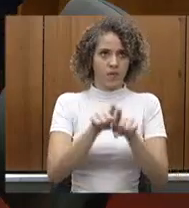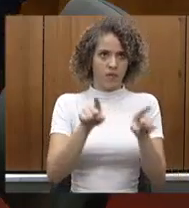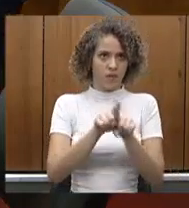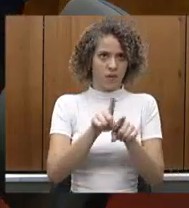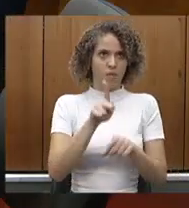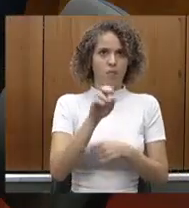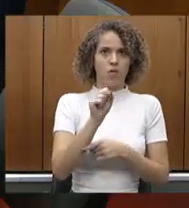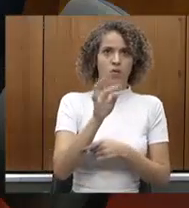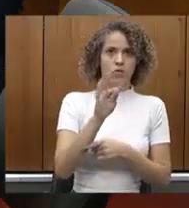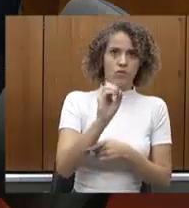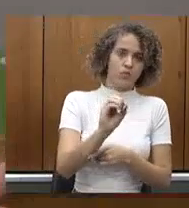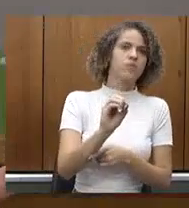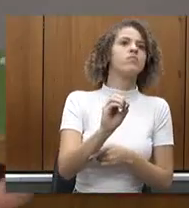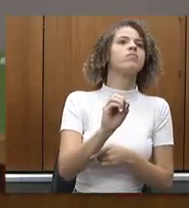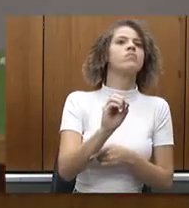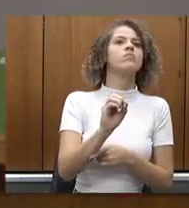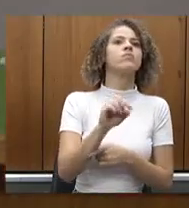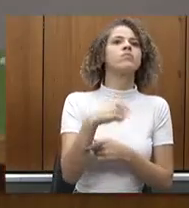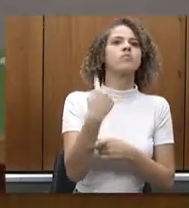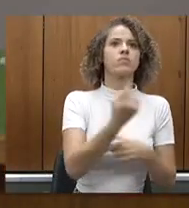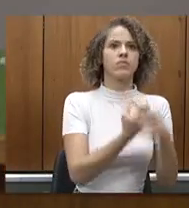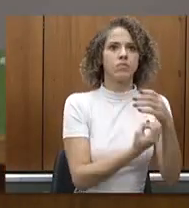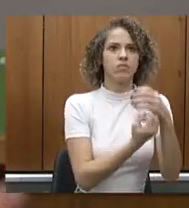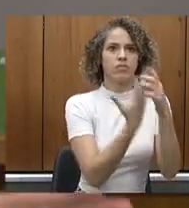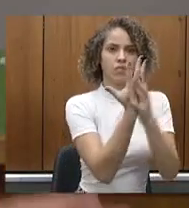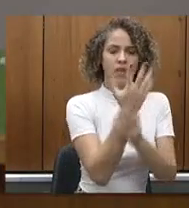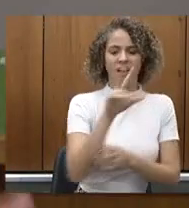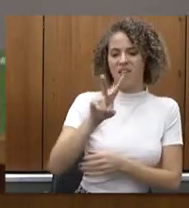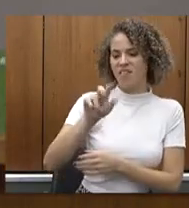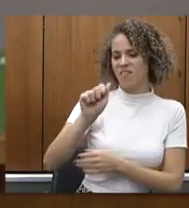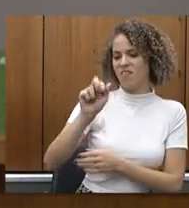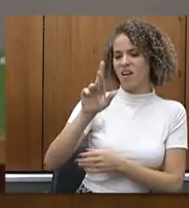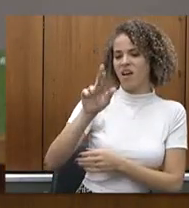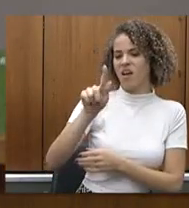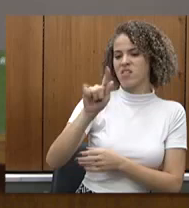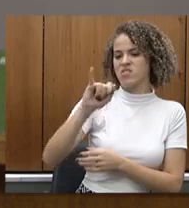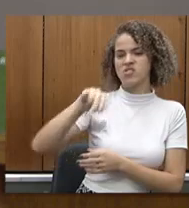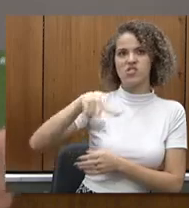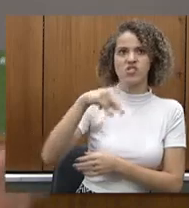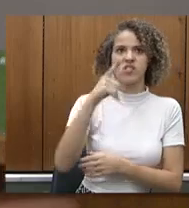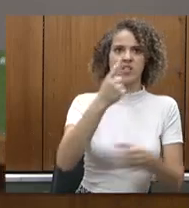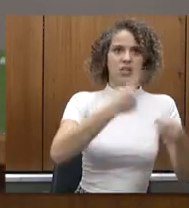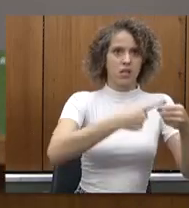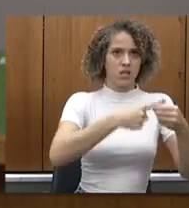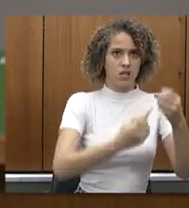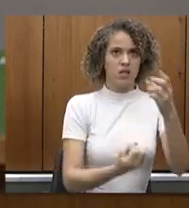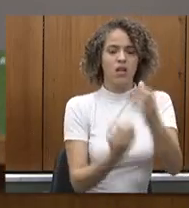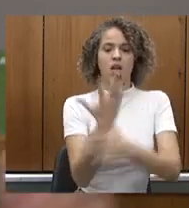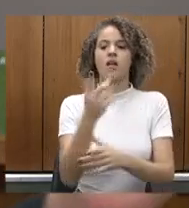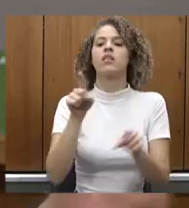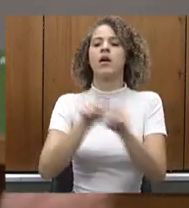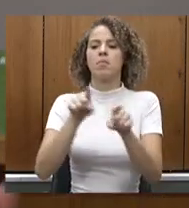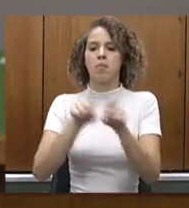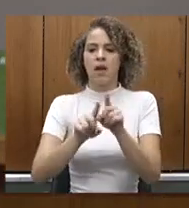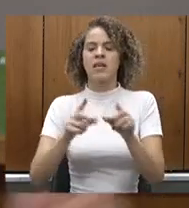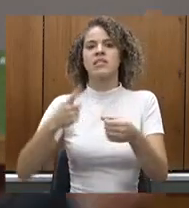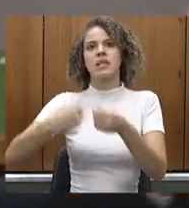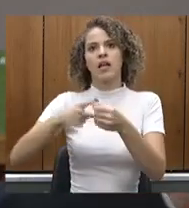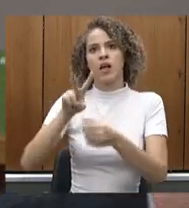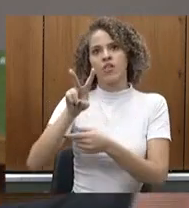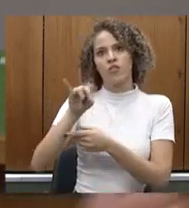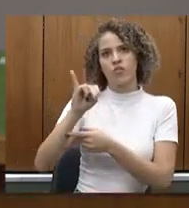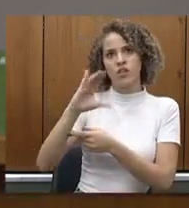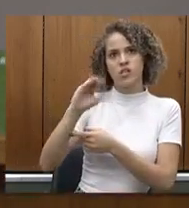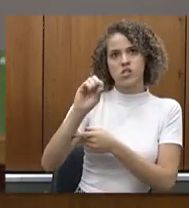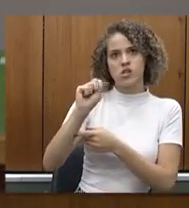coleta externa de Mominas vamos inaugurar essa semana em Varginha e depois vamos inaugurar em Viçosa e a nossa expectativa é que a gente